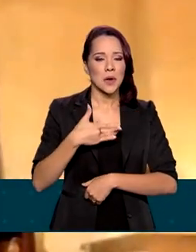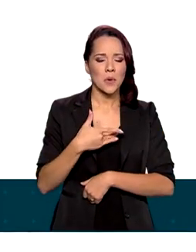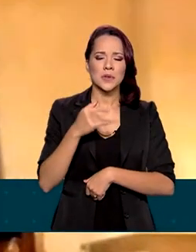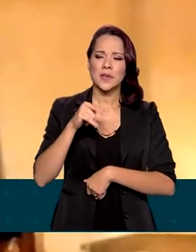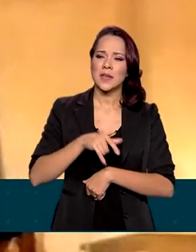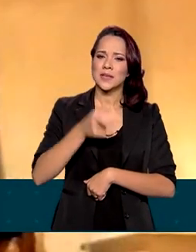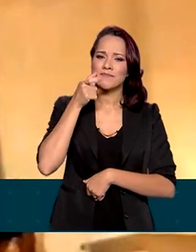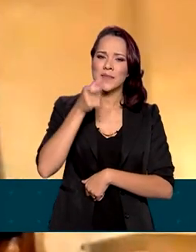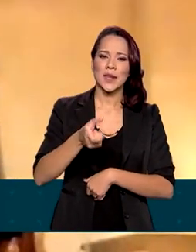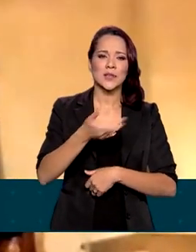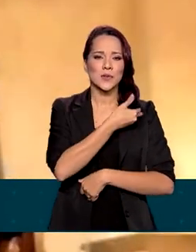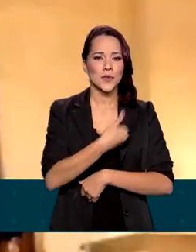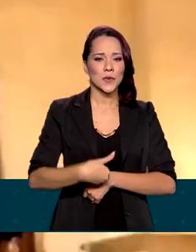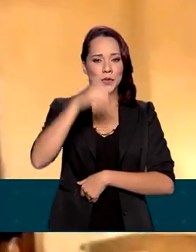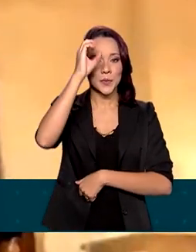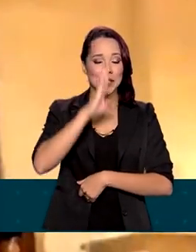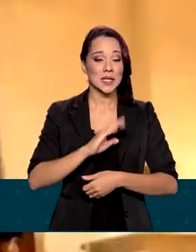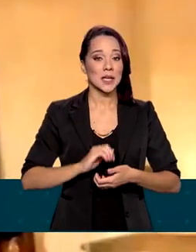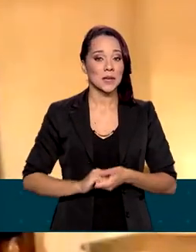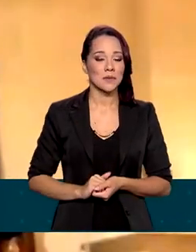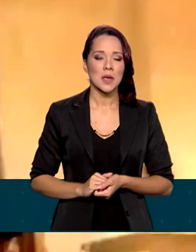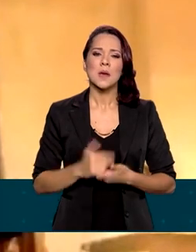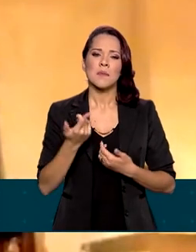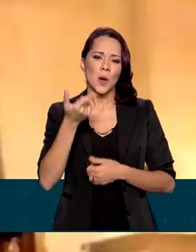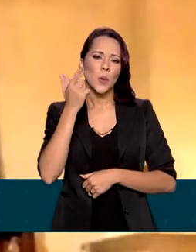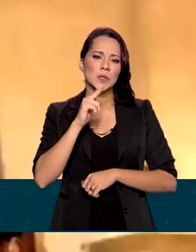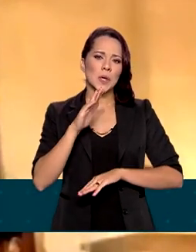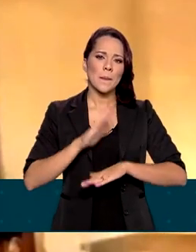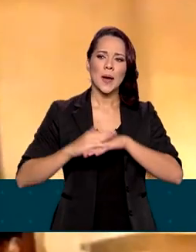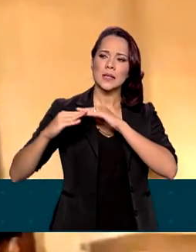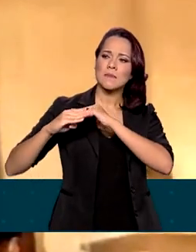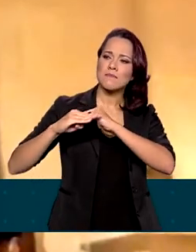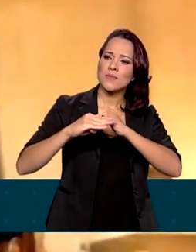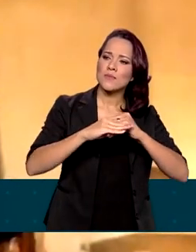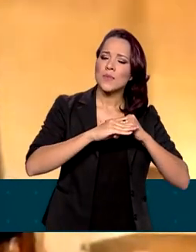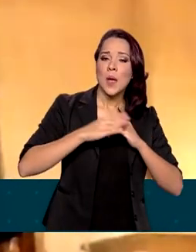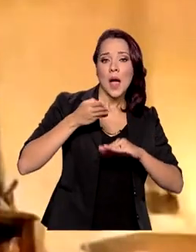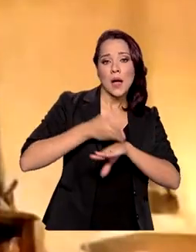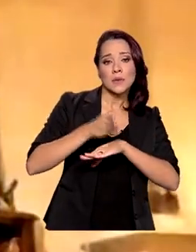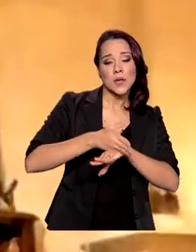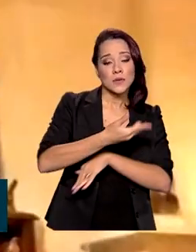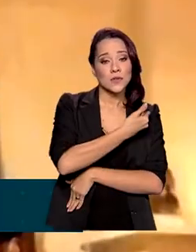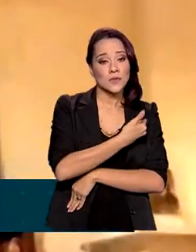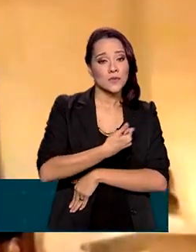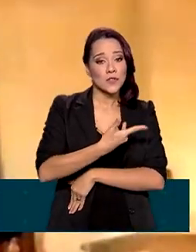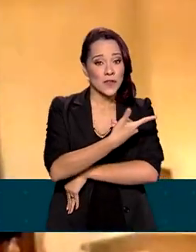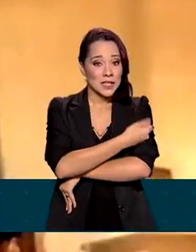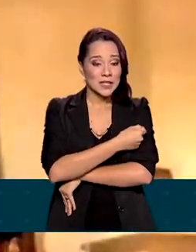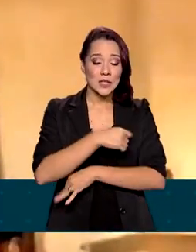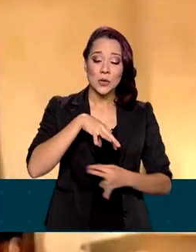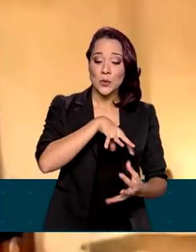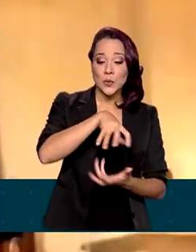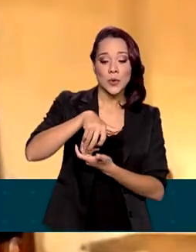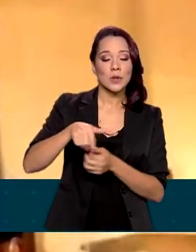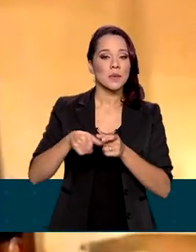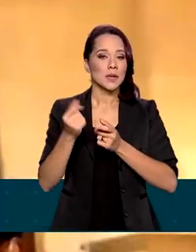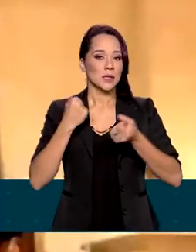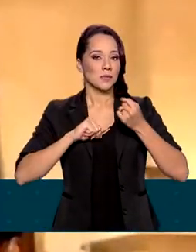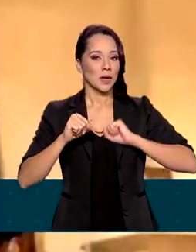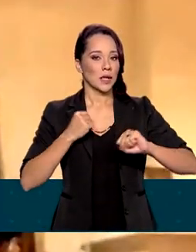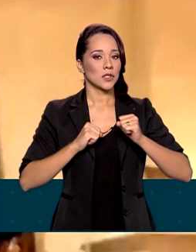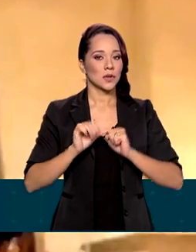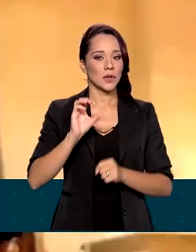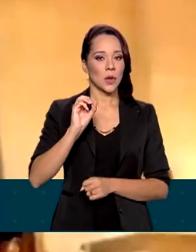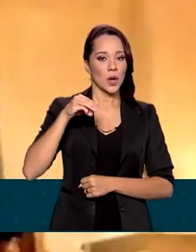brasileiro, um aumento na equidade ao acesso de vacina globalmente, e também da expectativa da OMS de